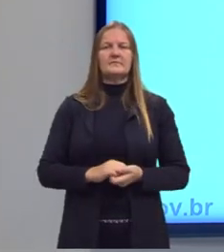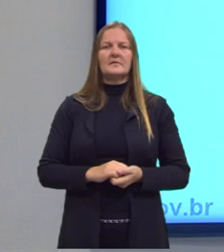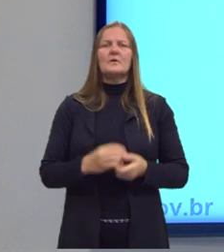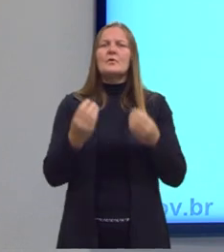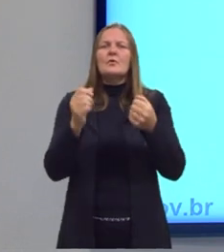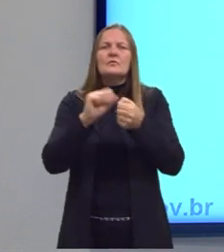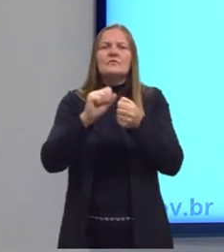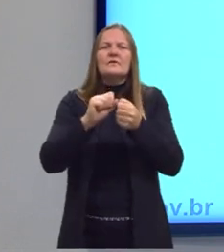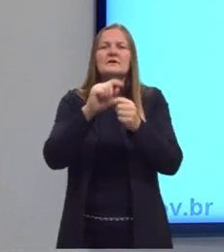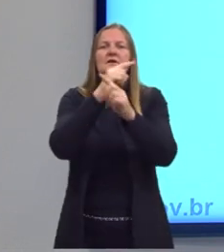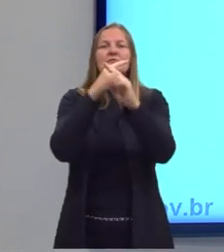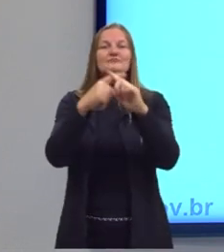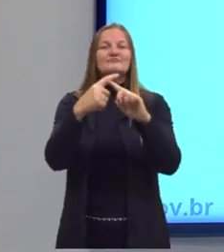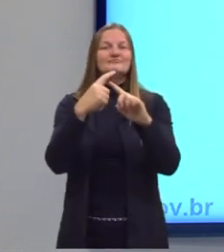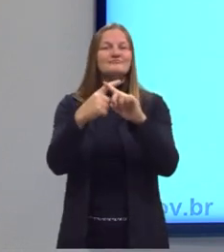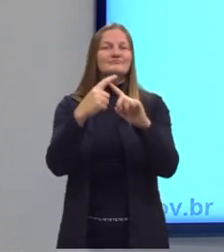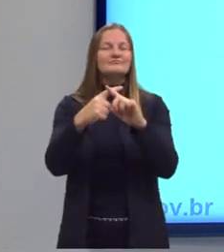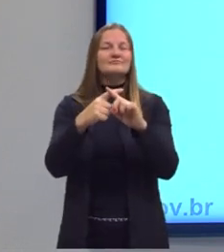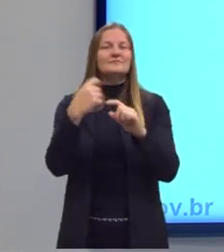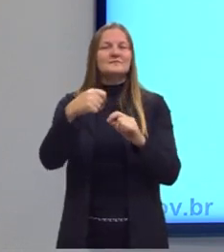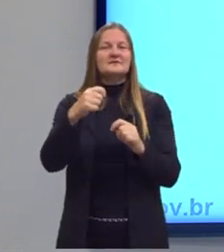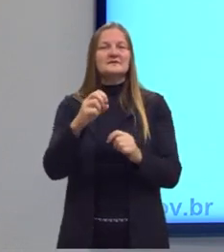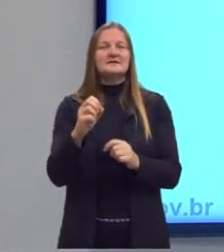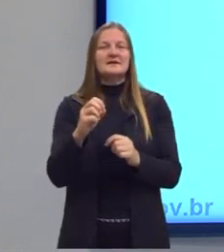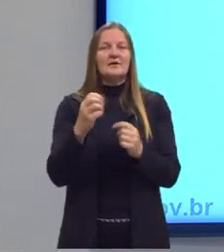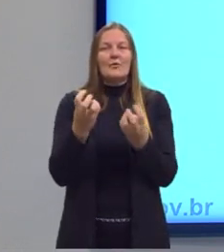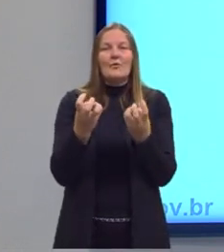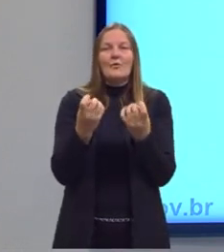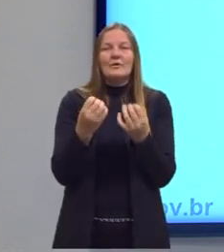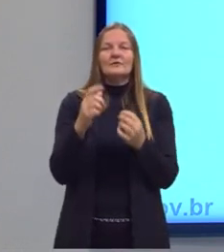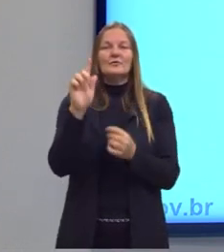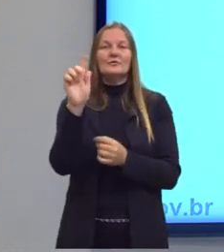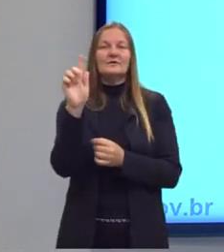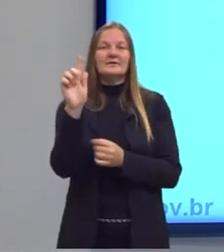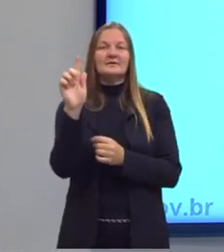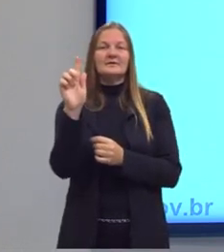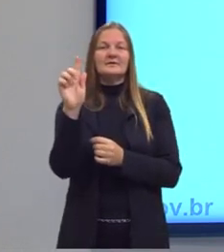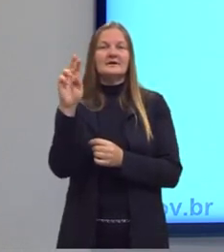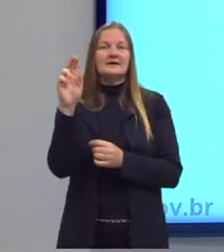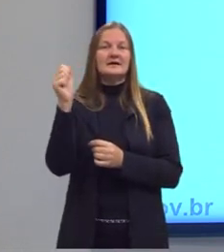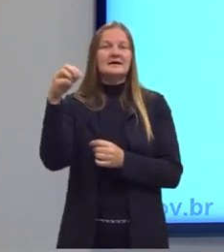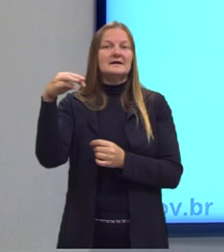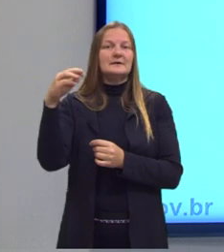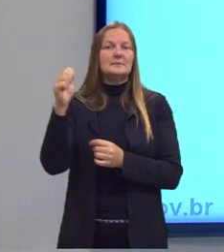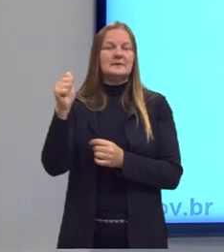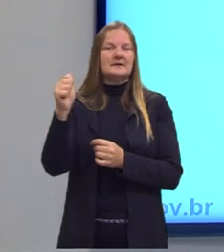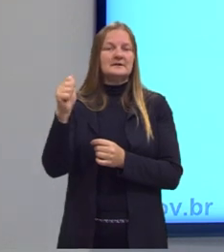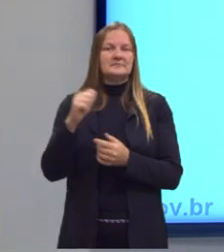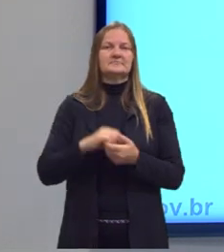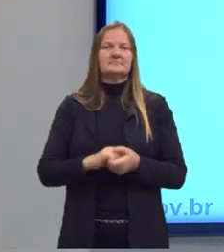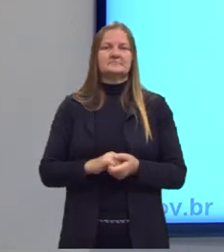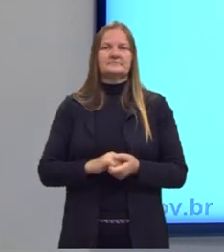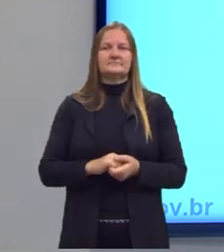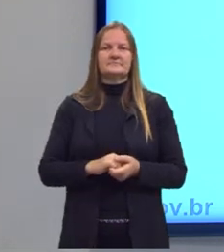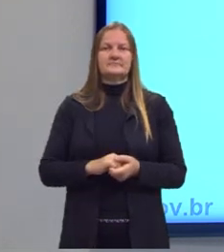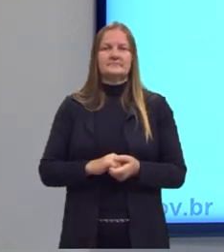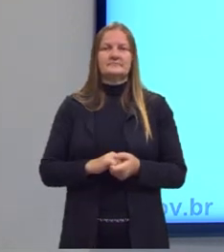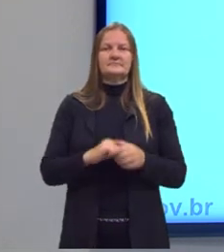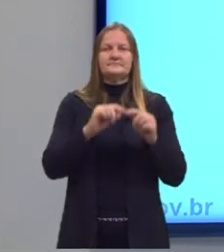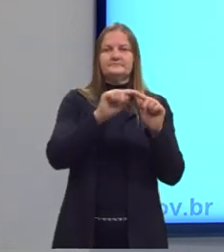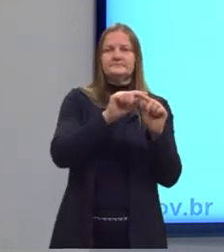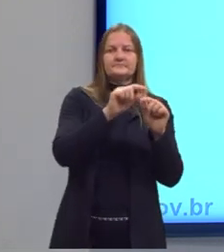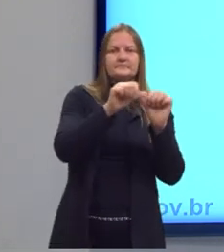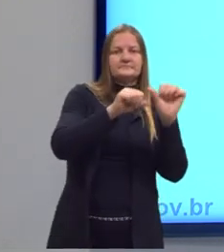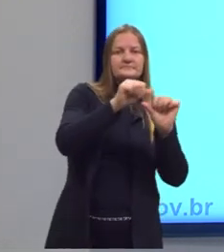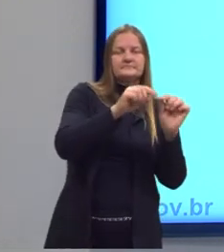Então, eu tenho que multiplicar esse valor, porque a está falando em gramas. A cada 160 gramas de óxido, eu formo